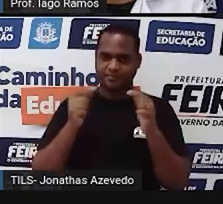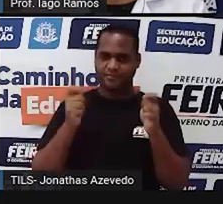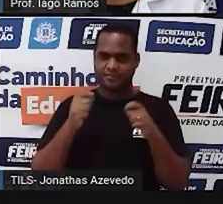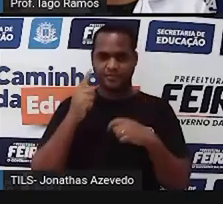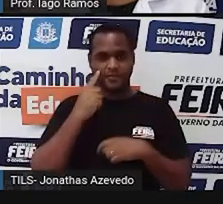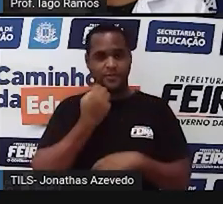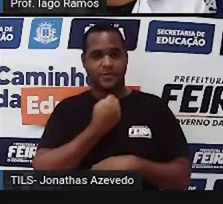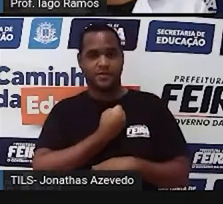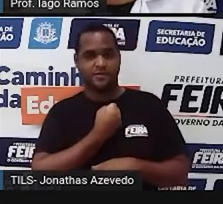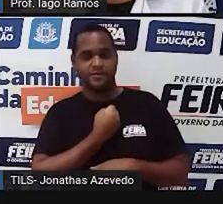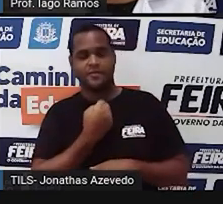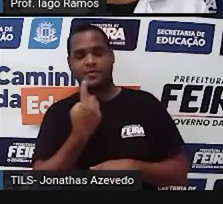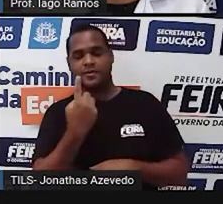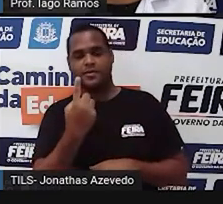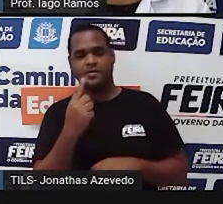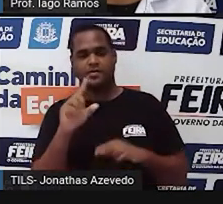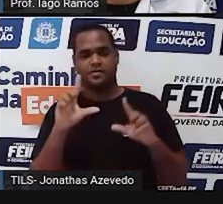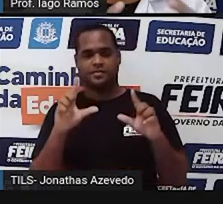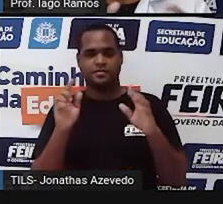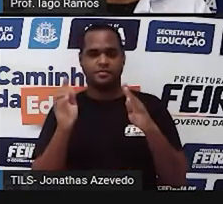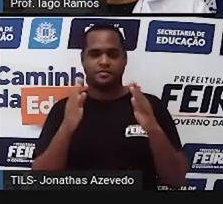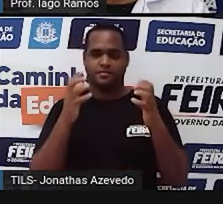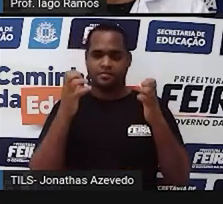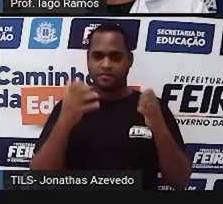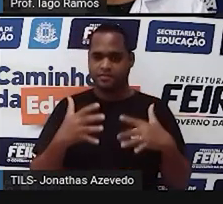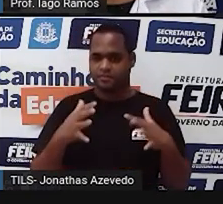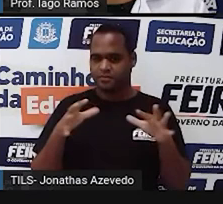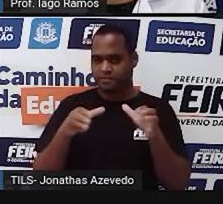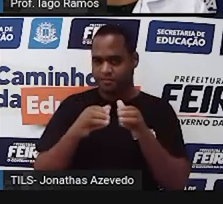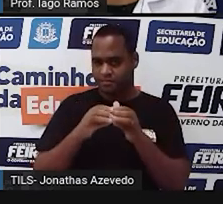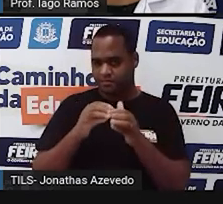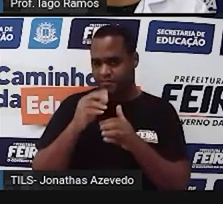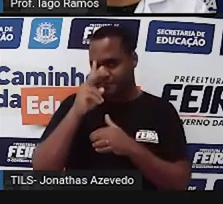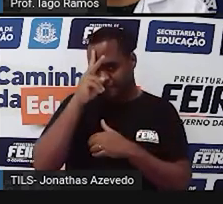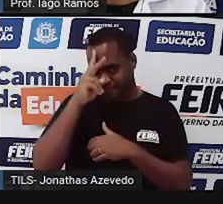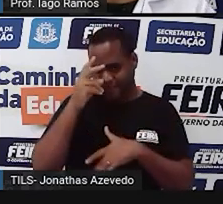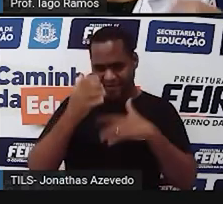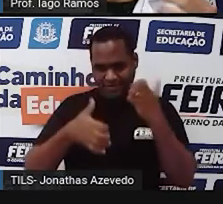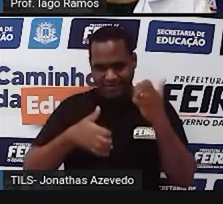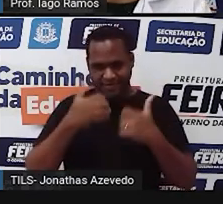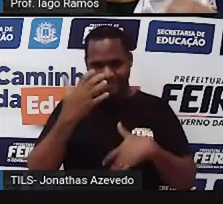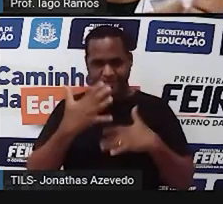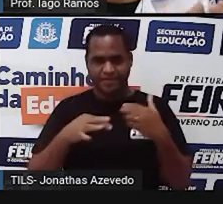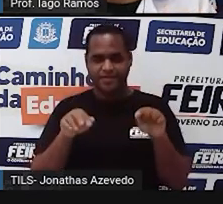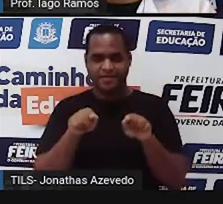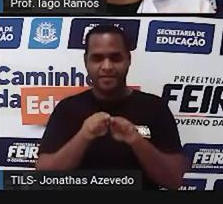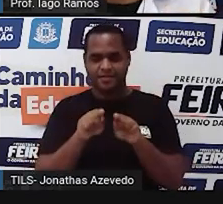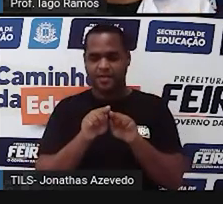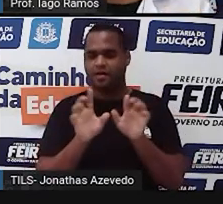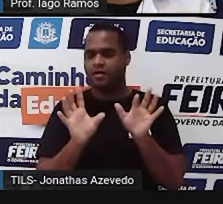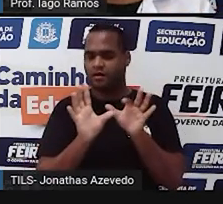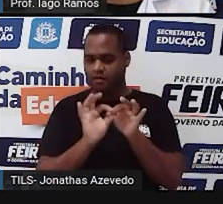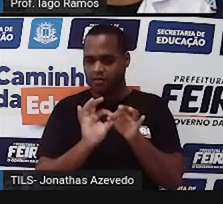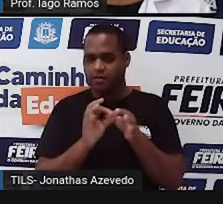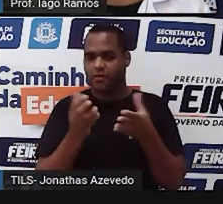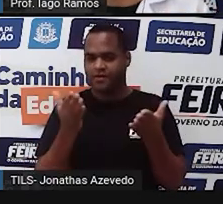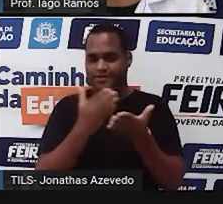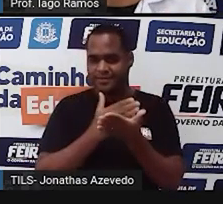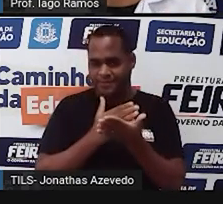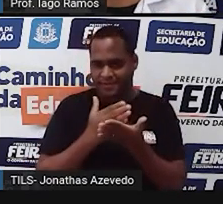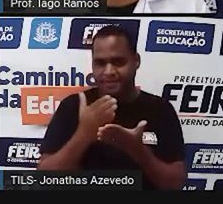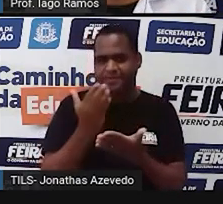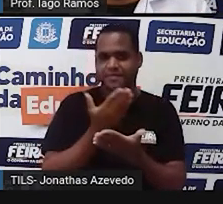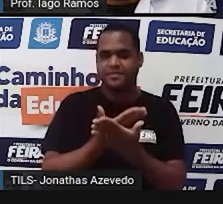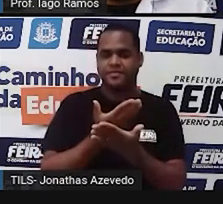Olha só, etapa 1, nessa etapa 1 tem um conjunto de coisas que você tem que fazer e que está relacionado com o que a gente começou a estudar